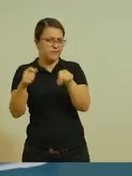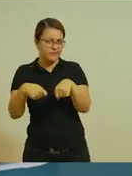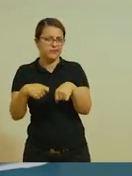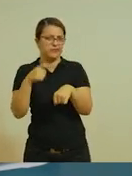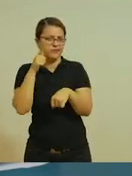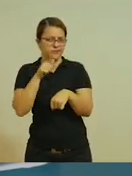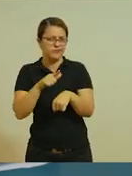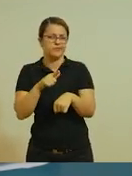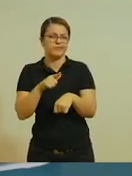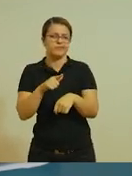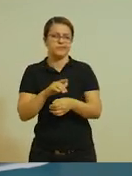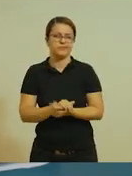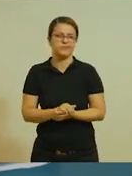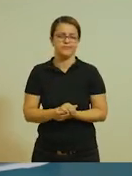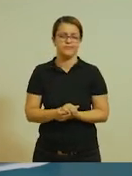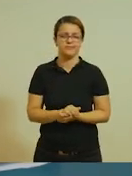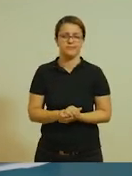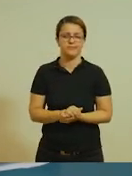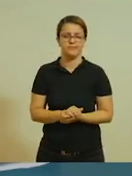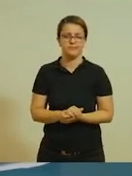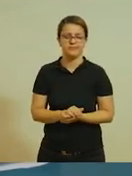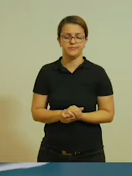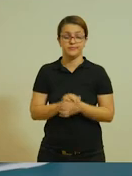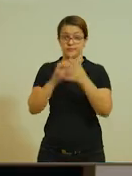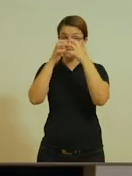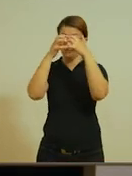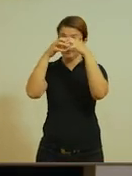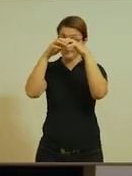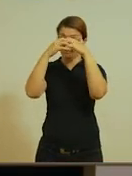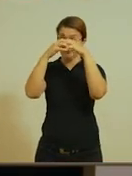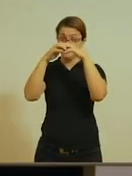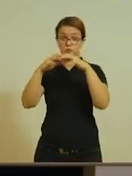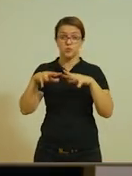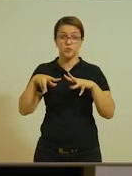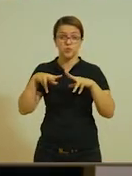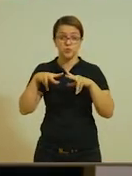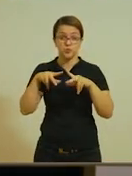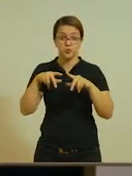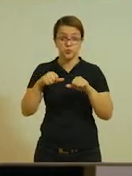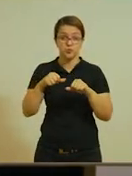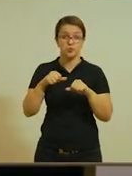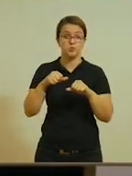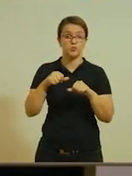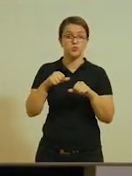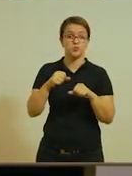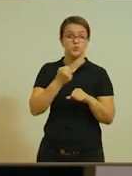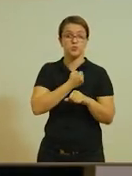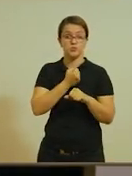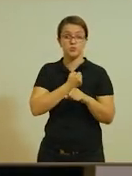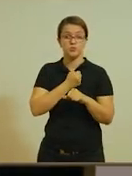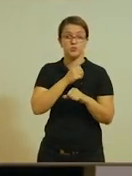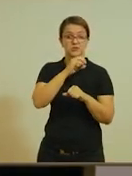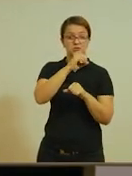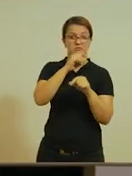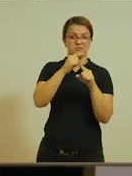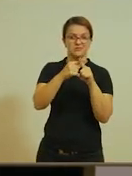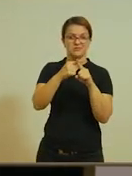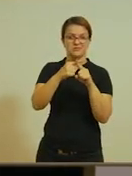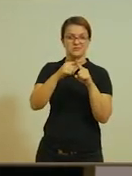resolver muitos problemas apenas com o cálculo mental. Todo número multiplicado por 0 dá 0.